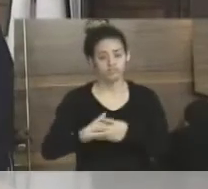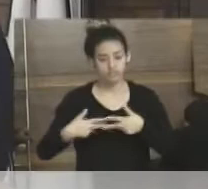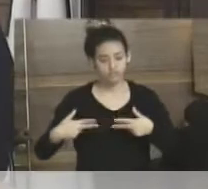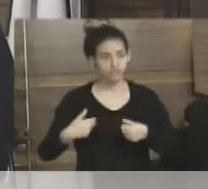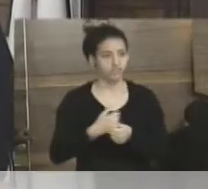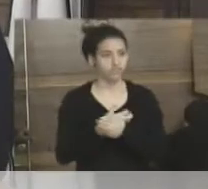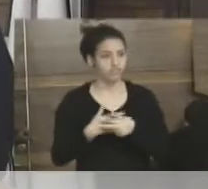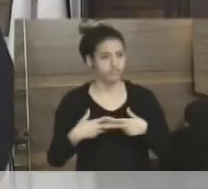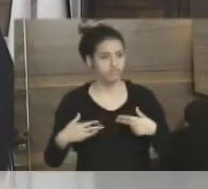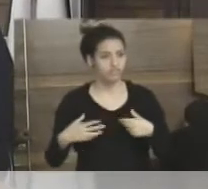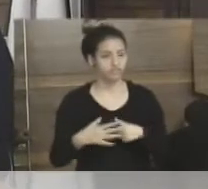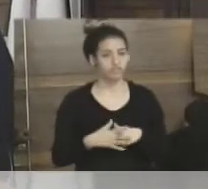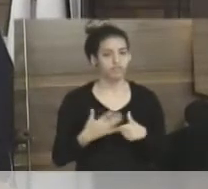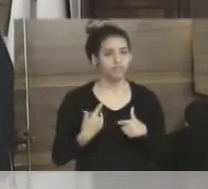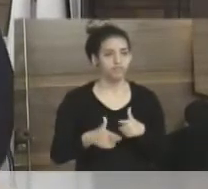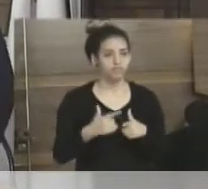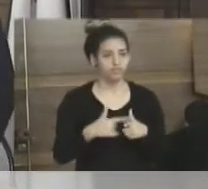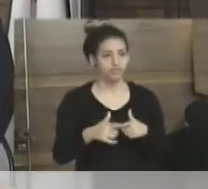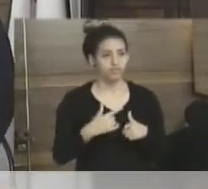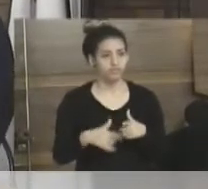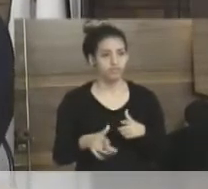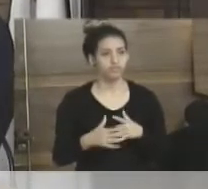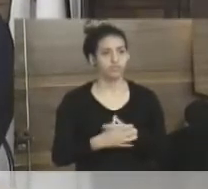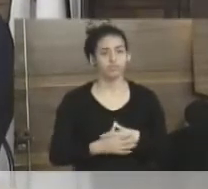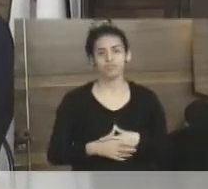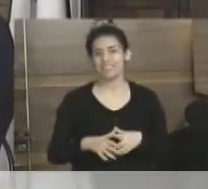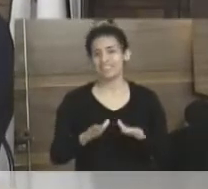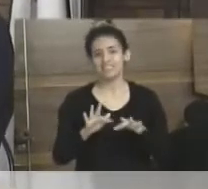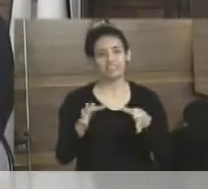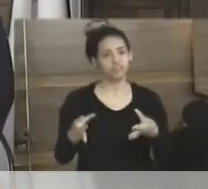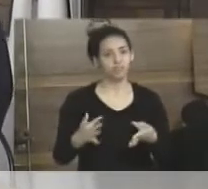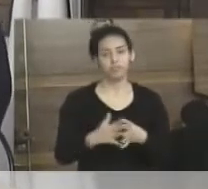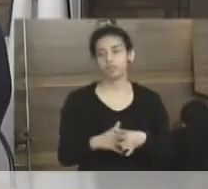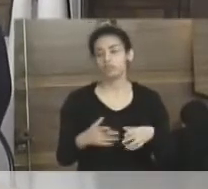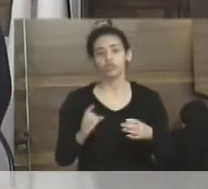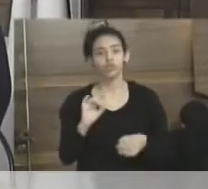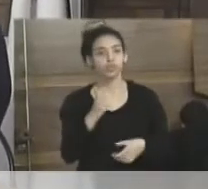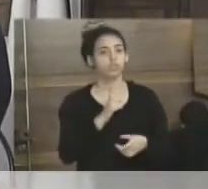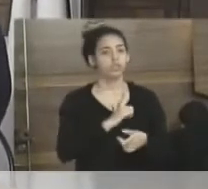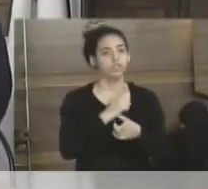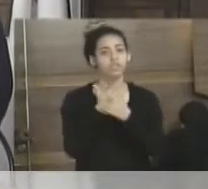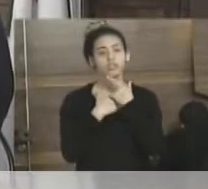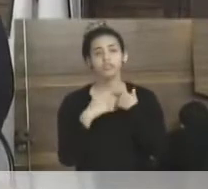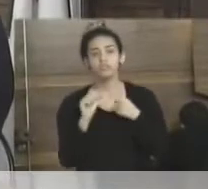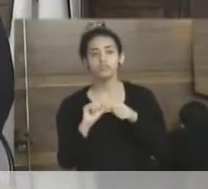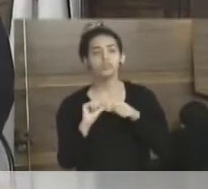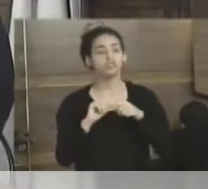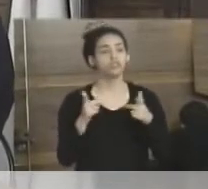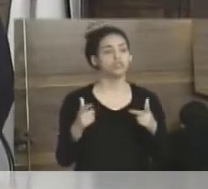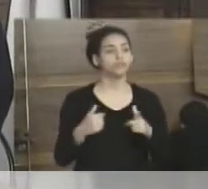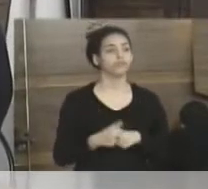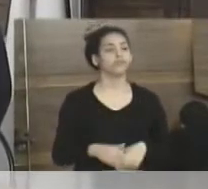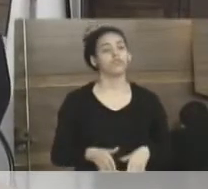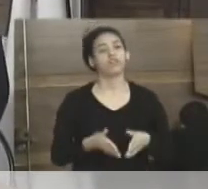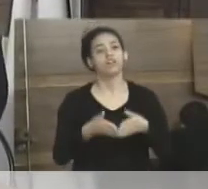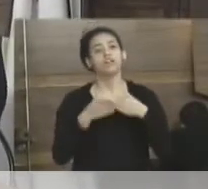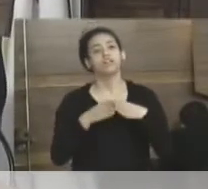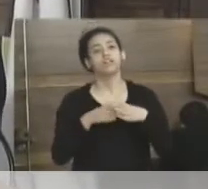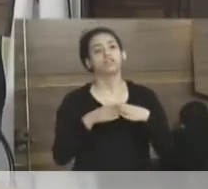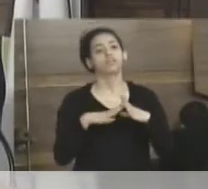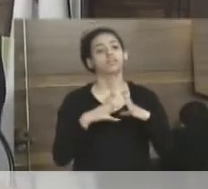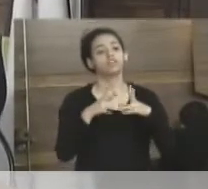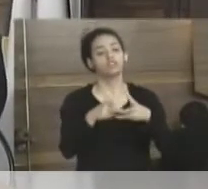problemas. Coisas bobas que dão para fazer, basta ter vontade de fazer. Então, gente solicita a